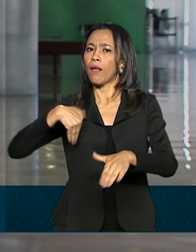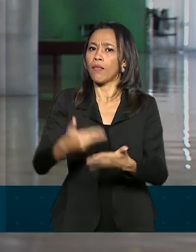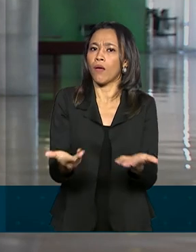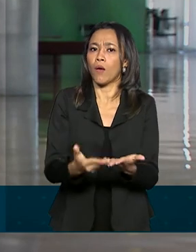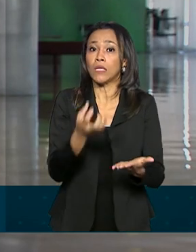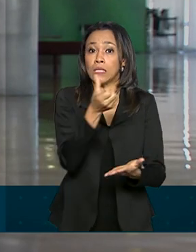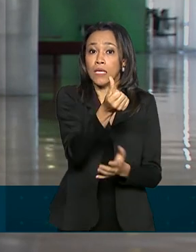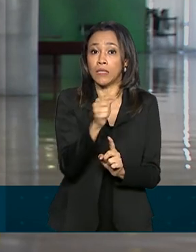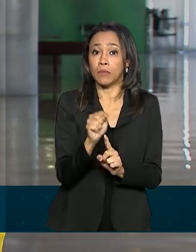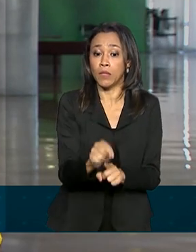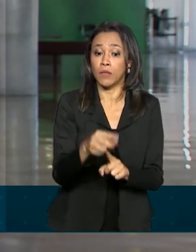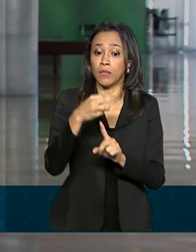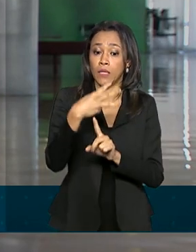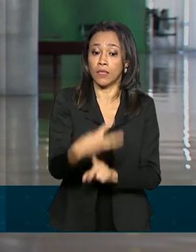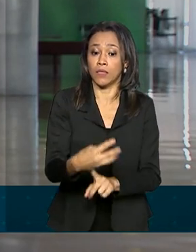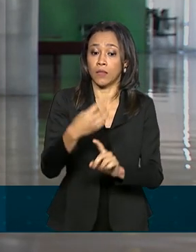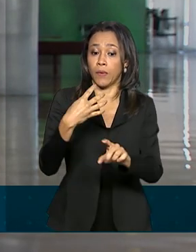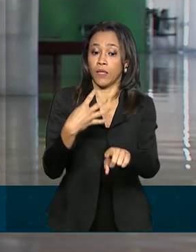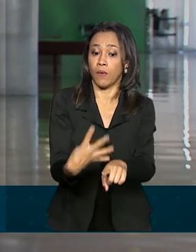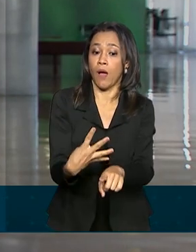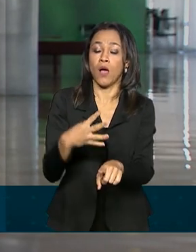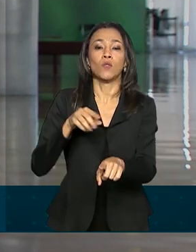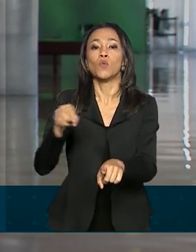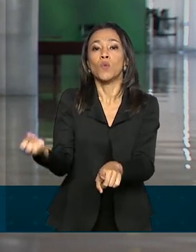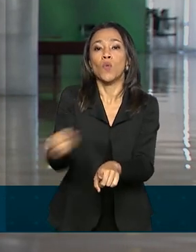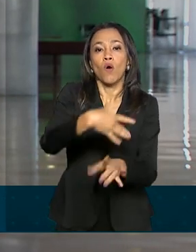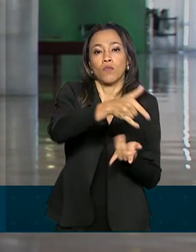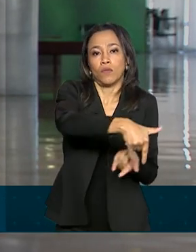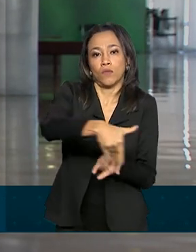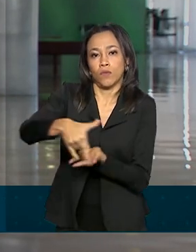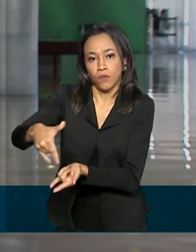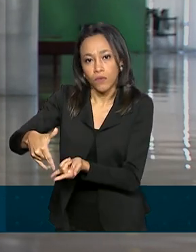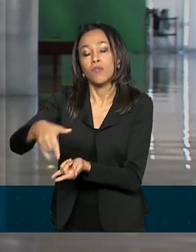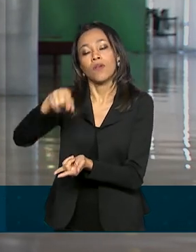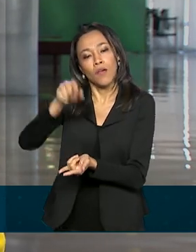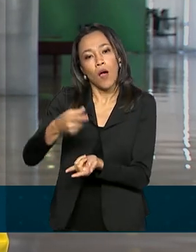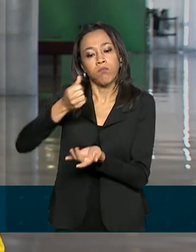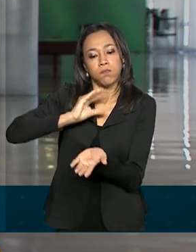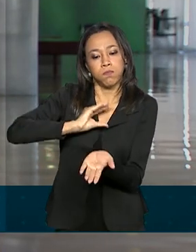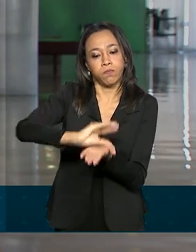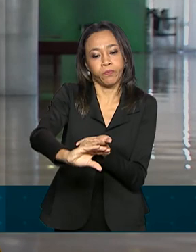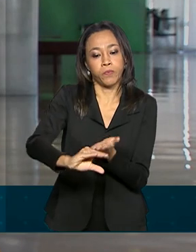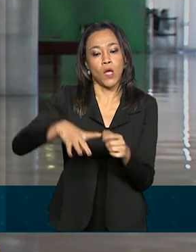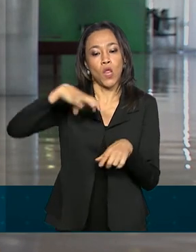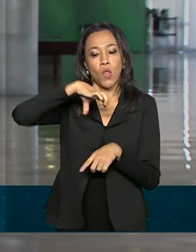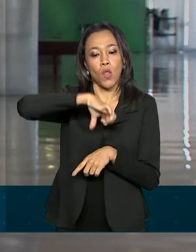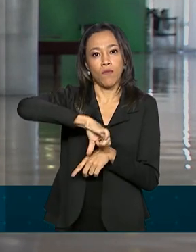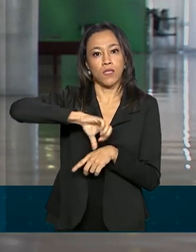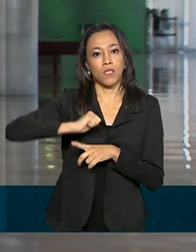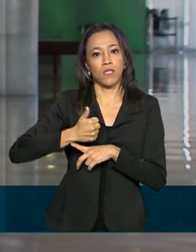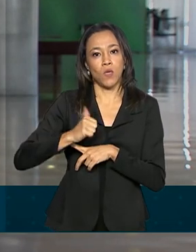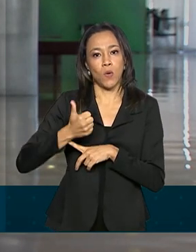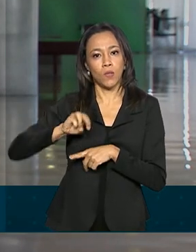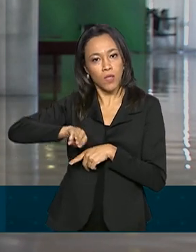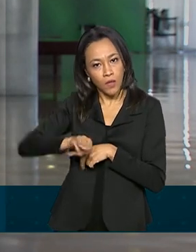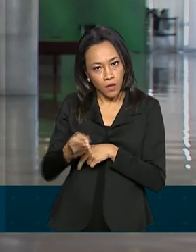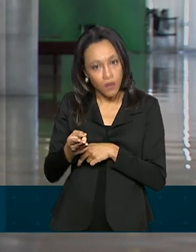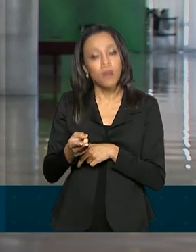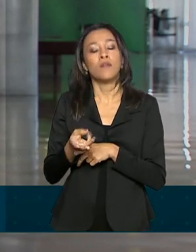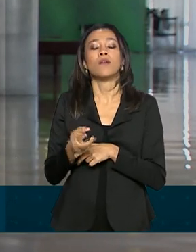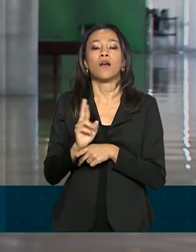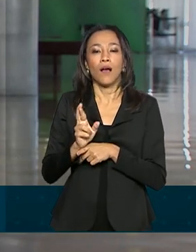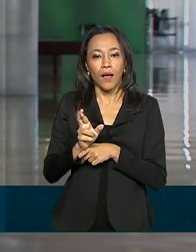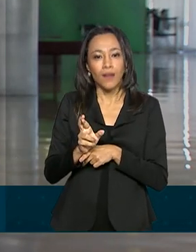6.344 novos leitos com repasse federal de 911 milhões de reais.